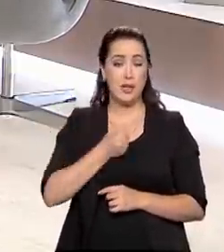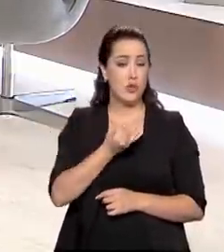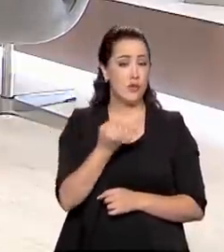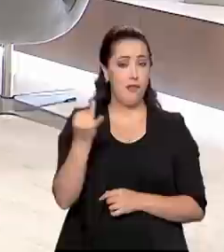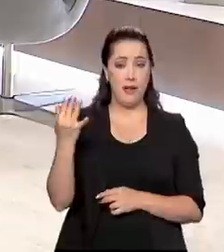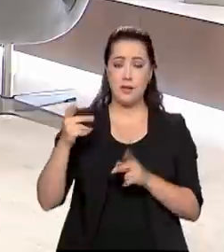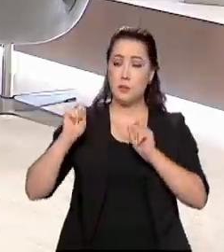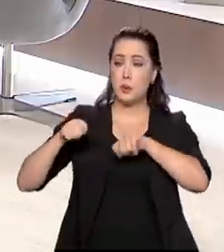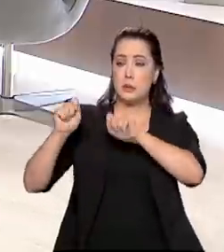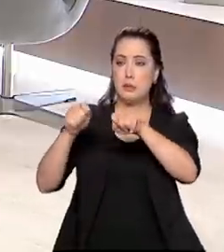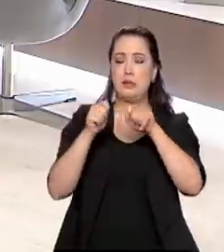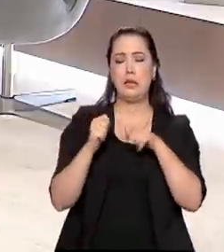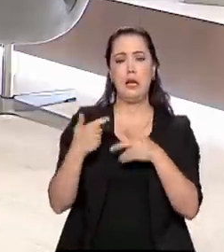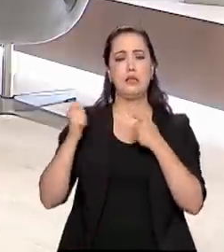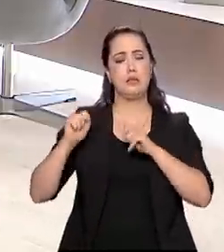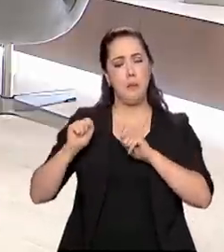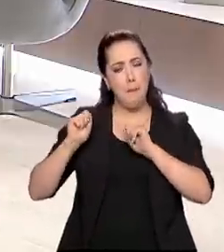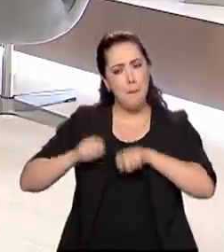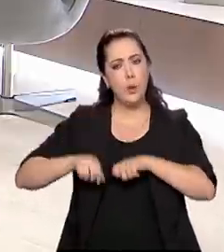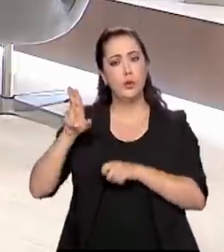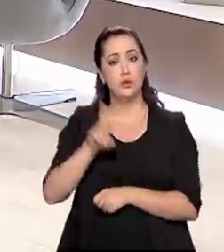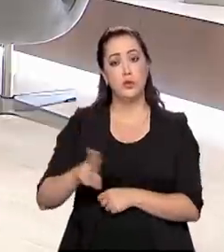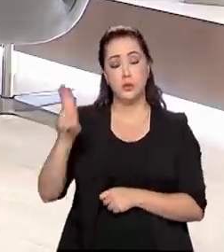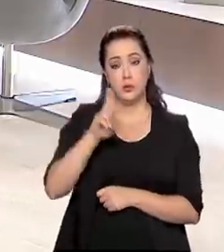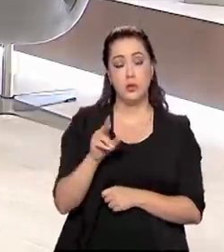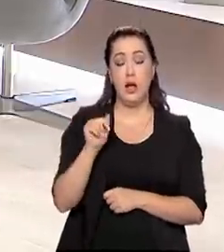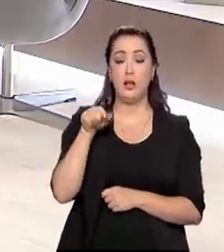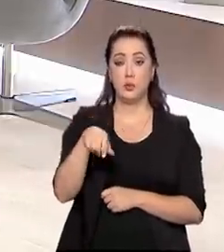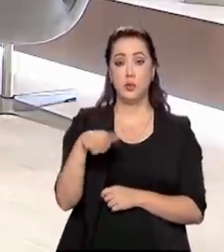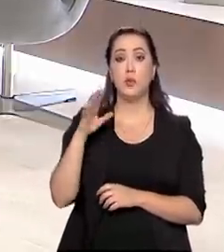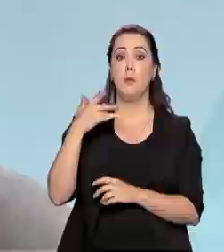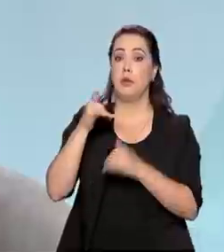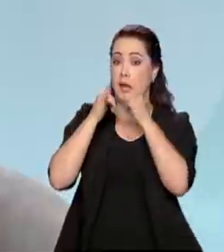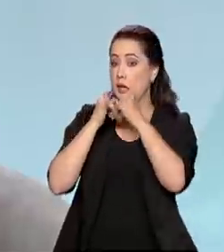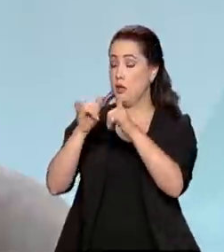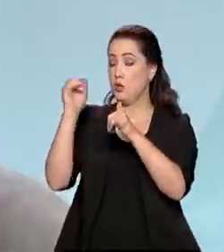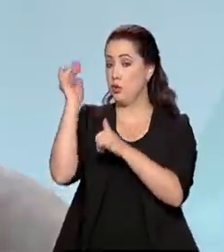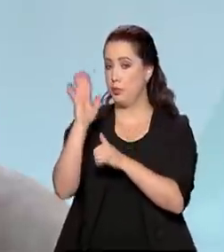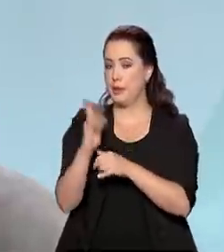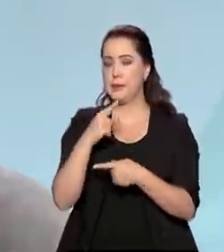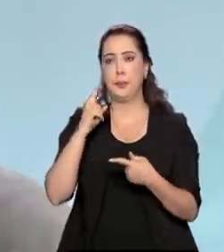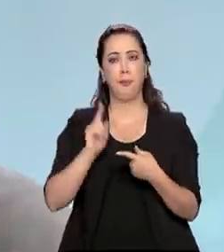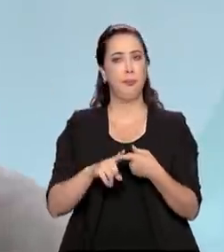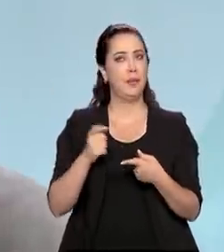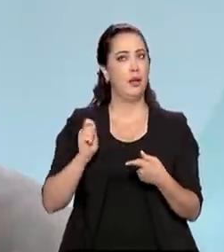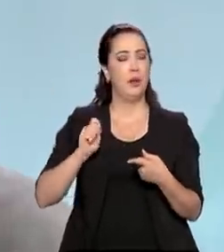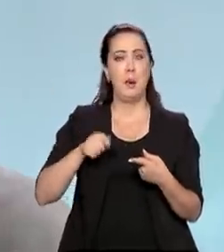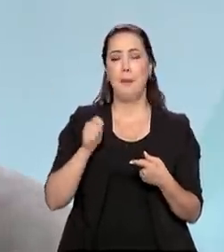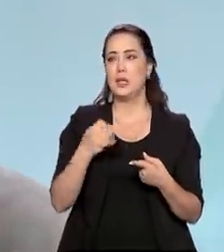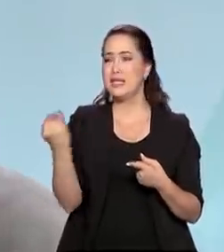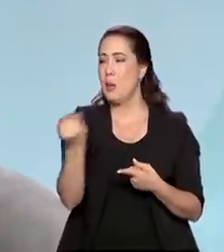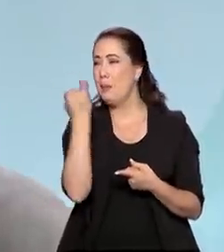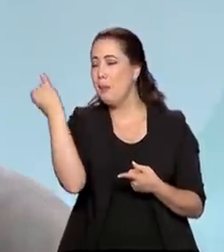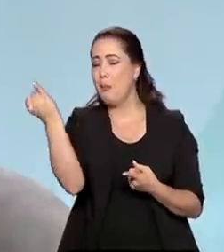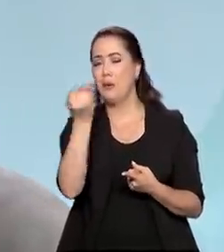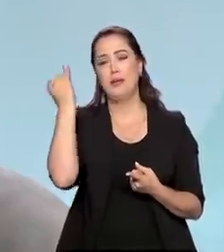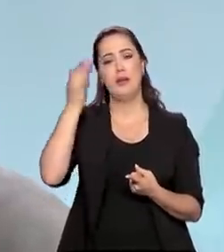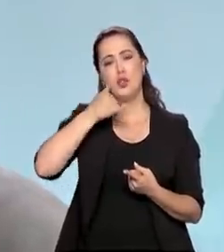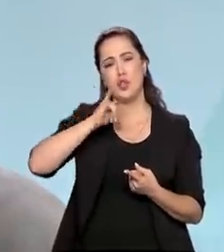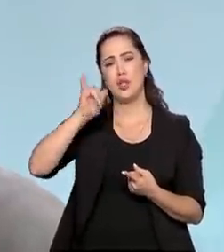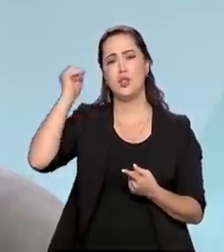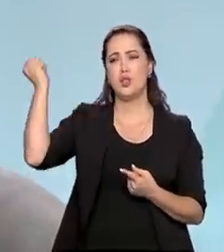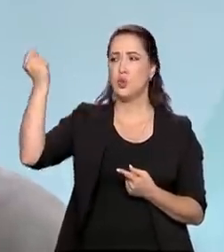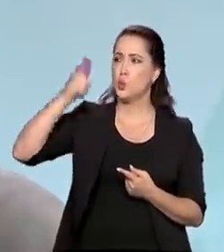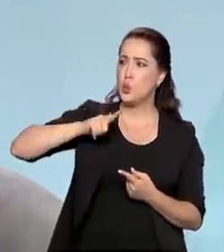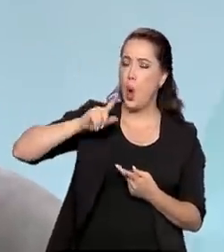utilizados para atendimento às demandas energéticas brasileiras. Temos um potencial enorme de energia solar,